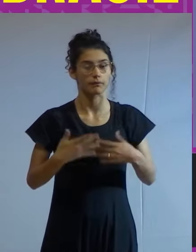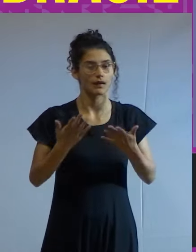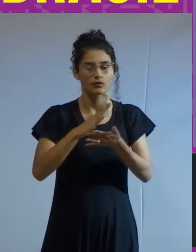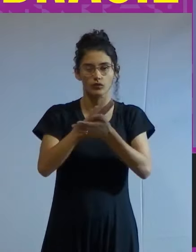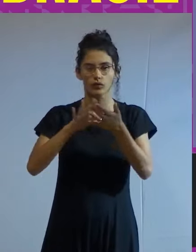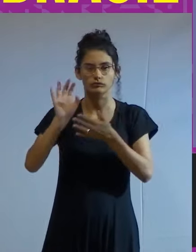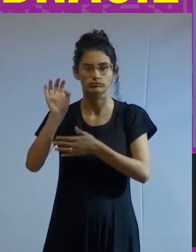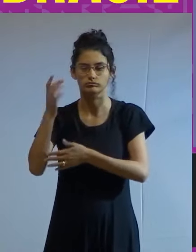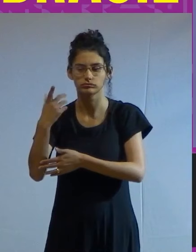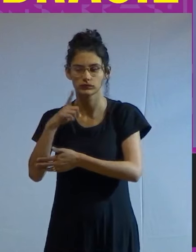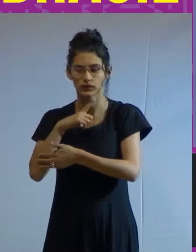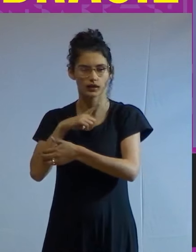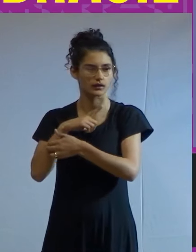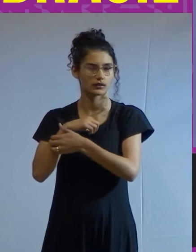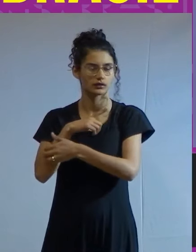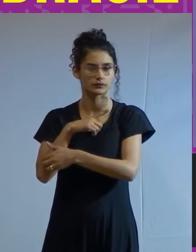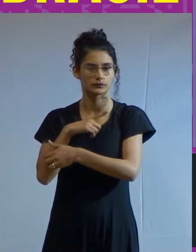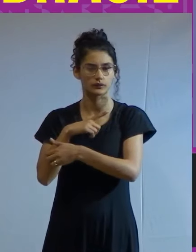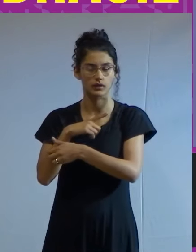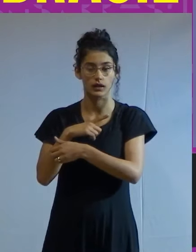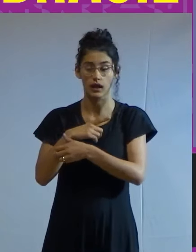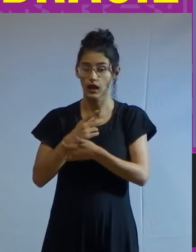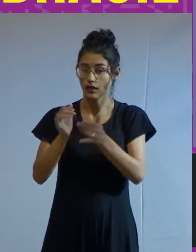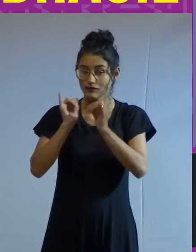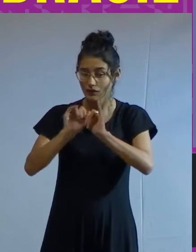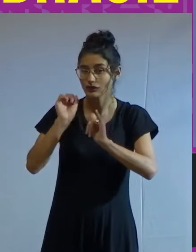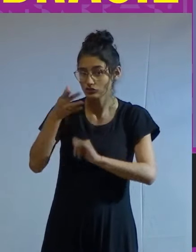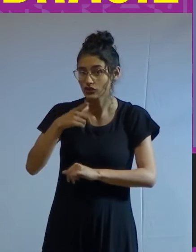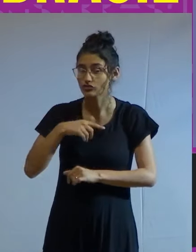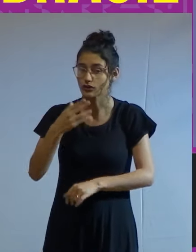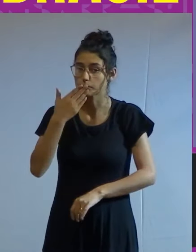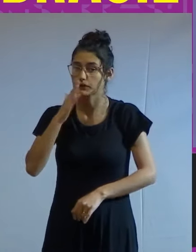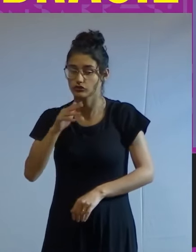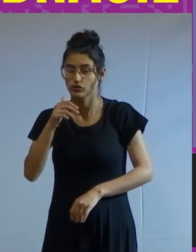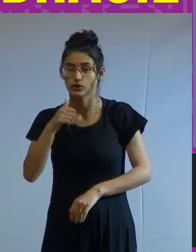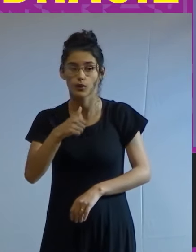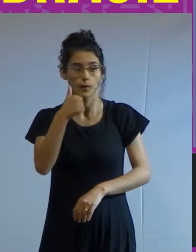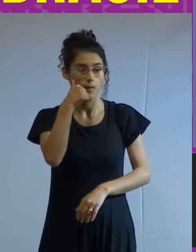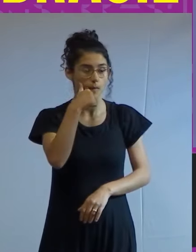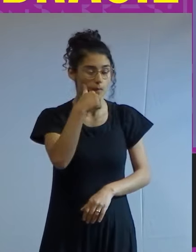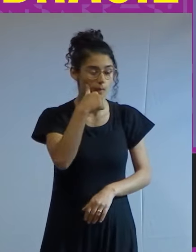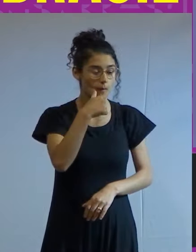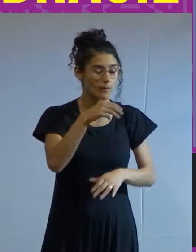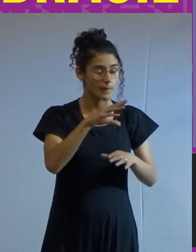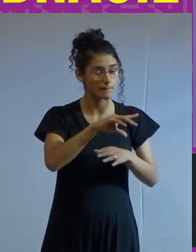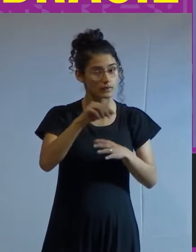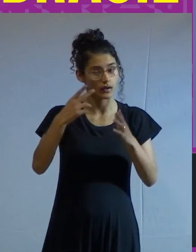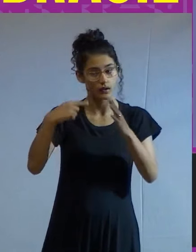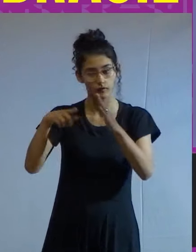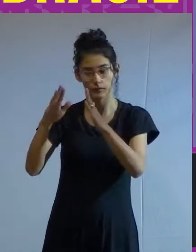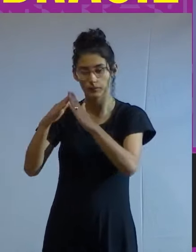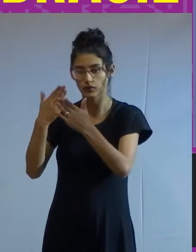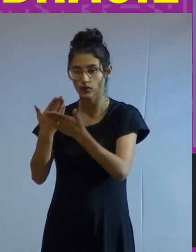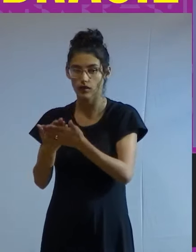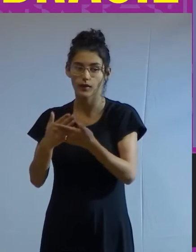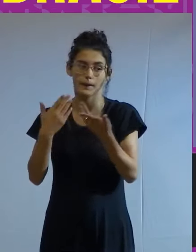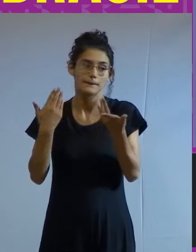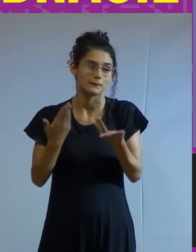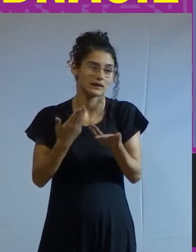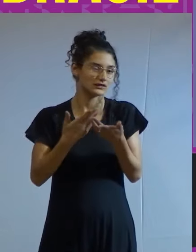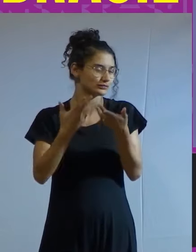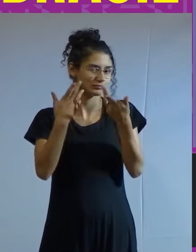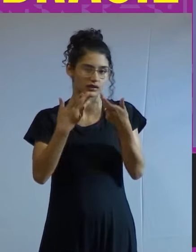nada disso surtia efeito. Ela alegava que já tinha pedido a patroa para buscá-lo e levá-lo à escola. Mas essa